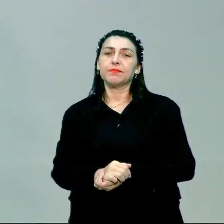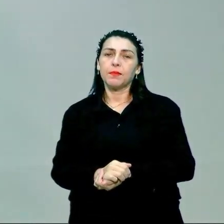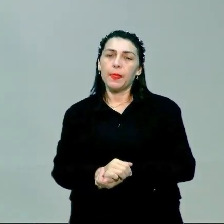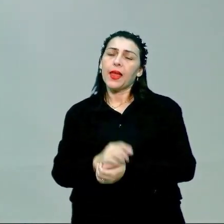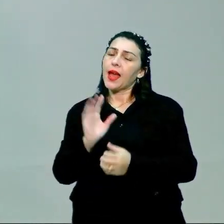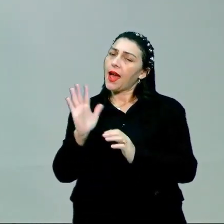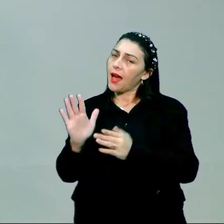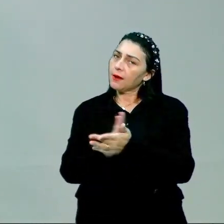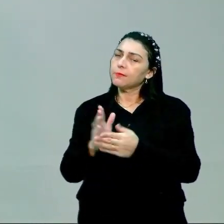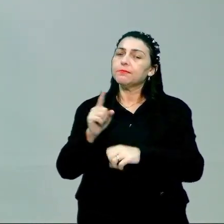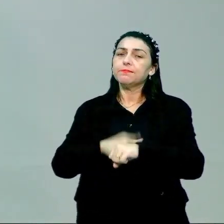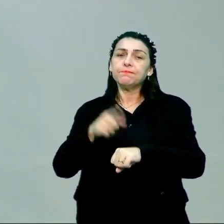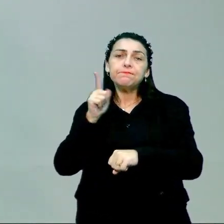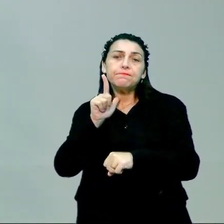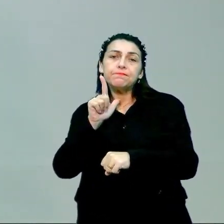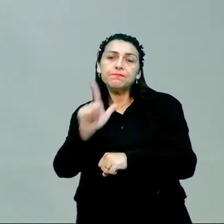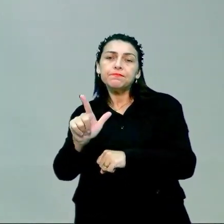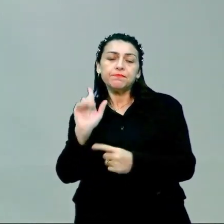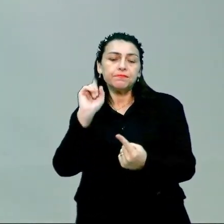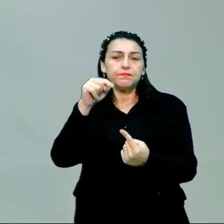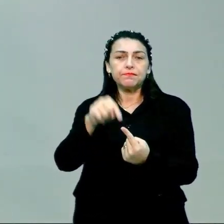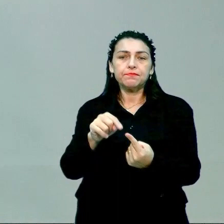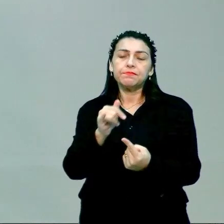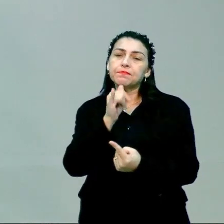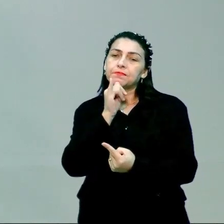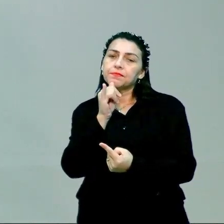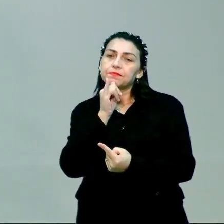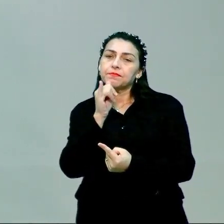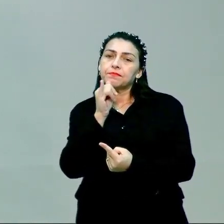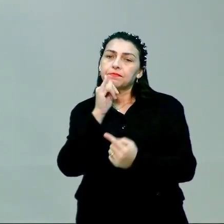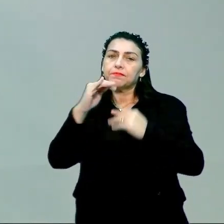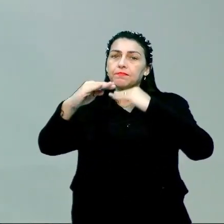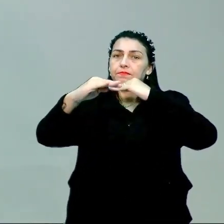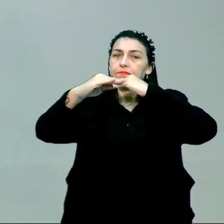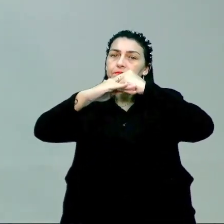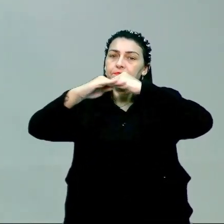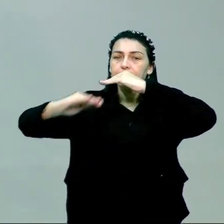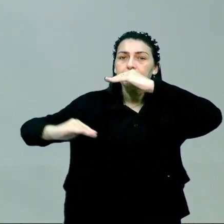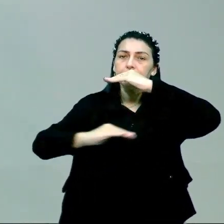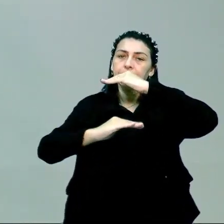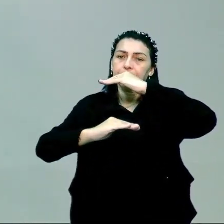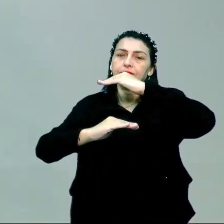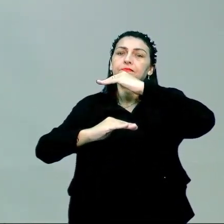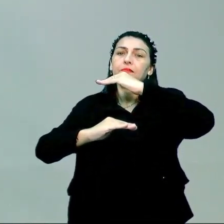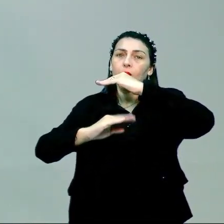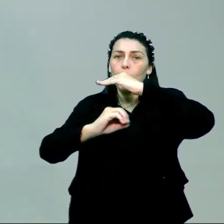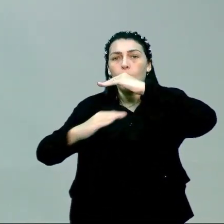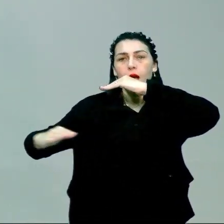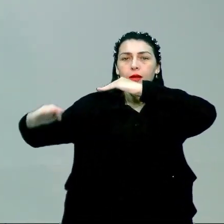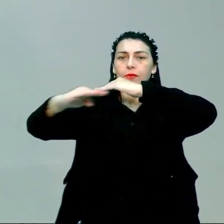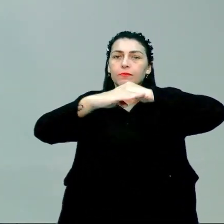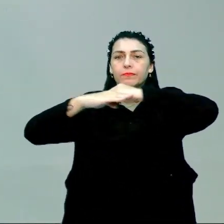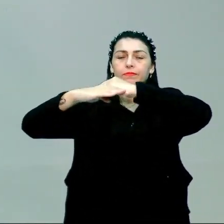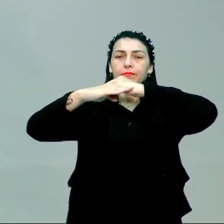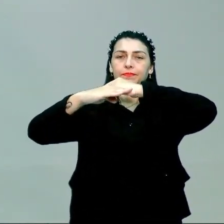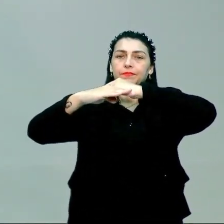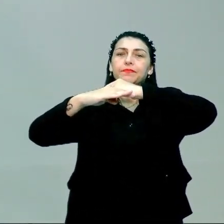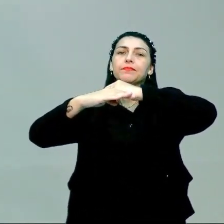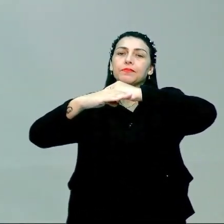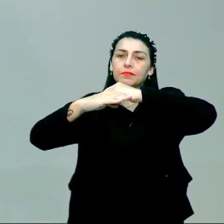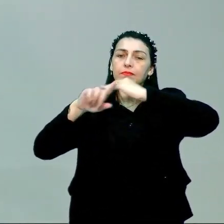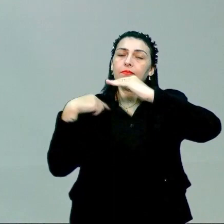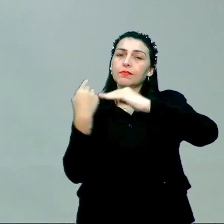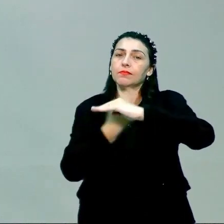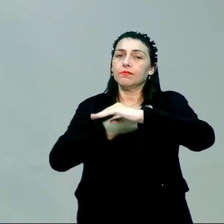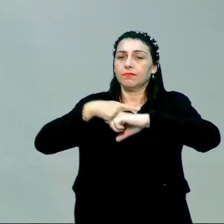algum momento você consiga chegar até lá. Por exemplo, a desigualdade social, ou a igualdade social no